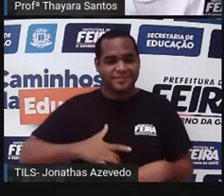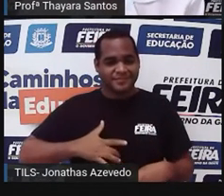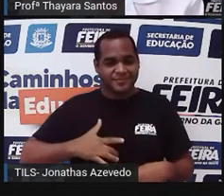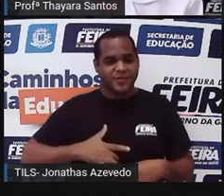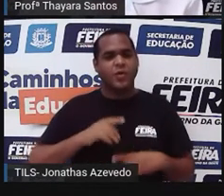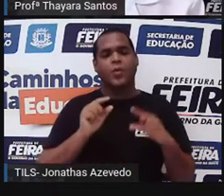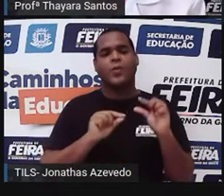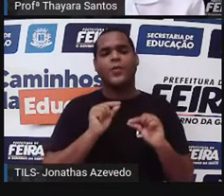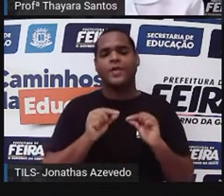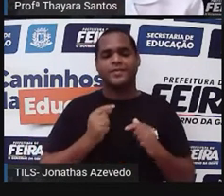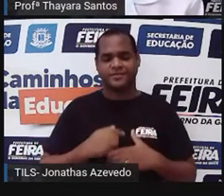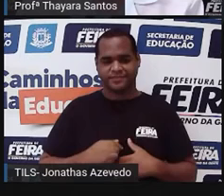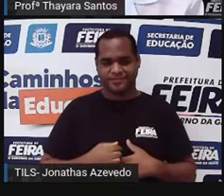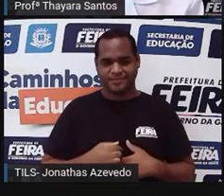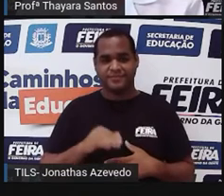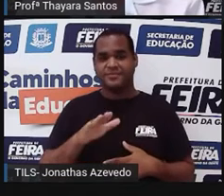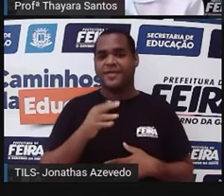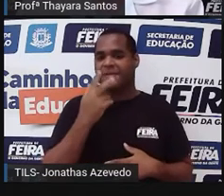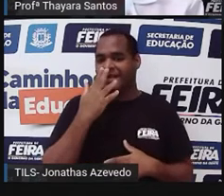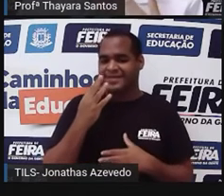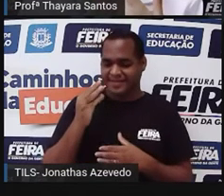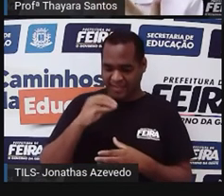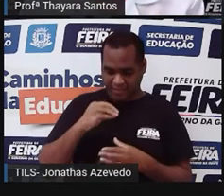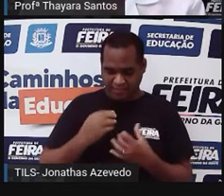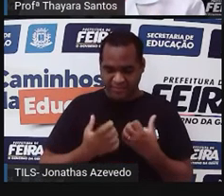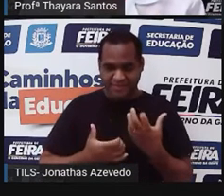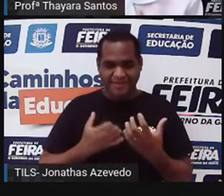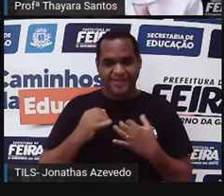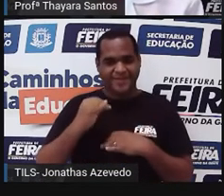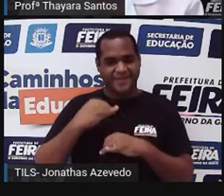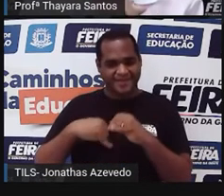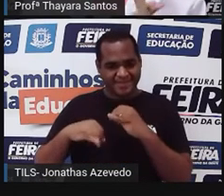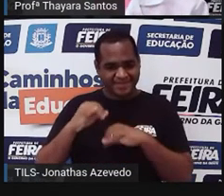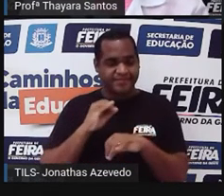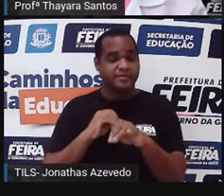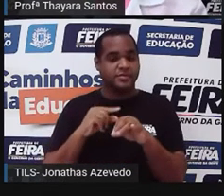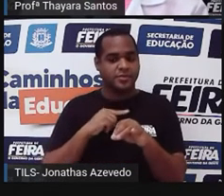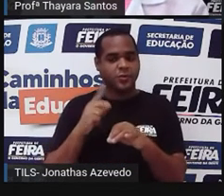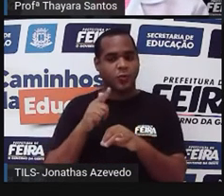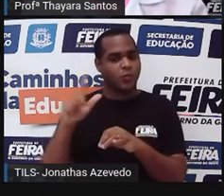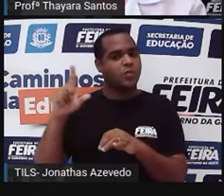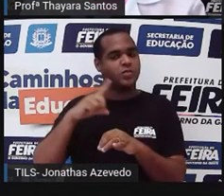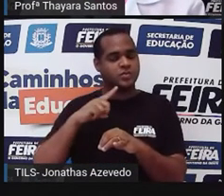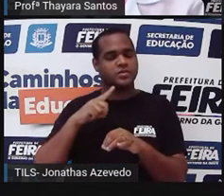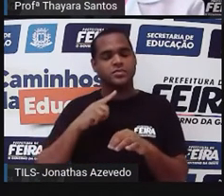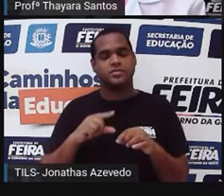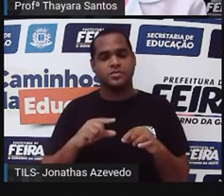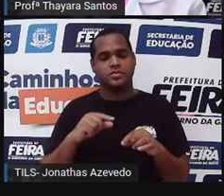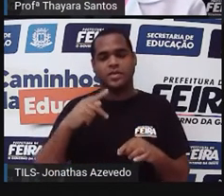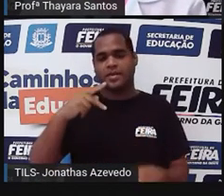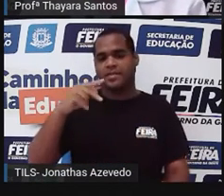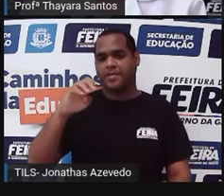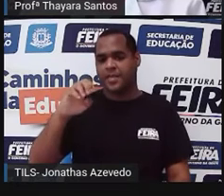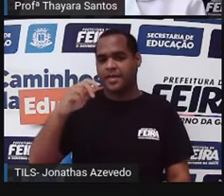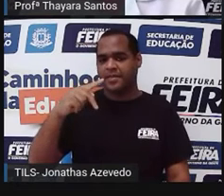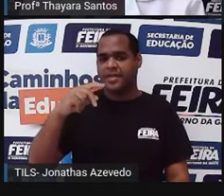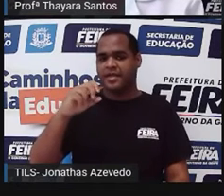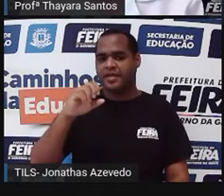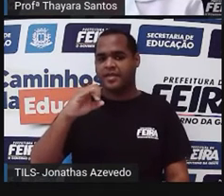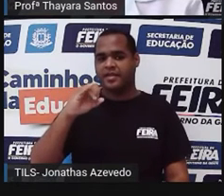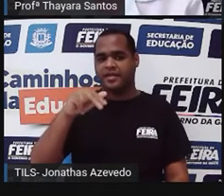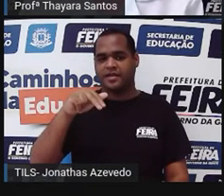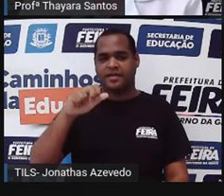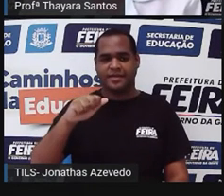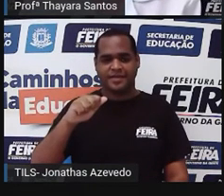Esse suco gástrico que está no estômago, além de ter ácido clorídrico, ele tem uma outra enzima, que é a pepsina. A